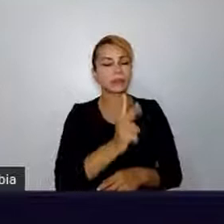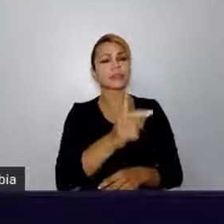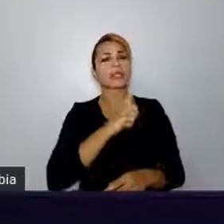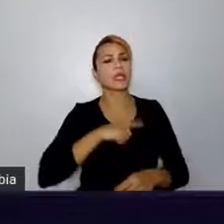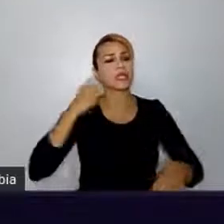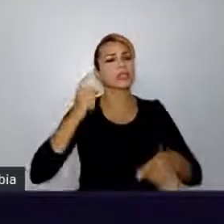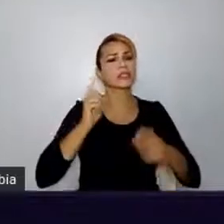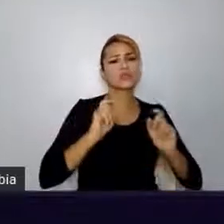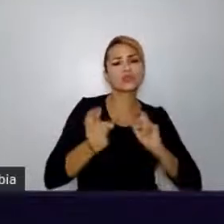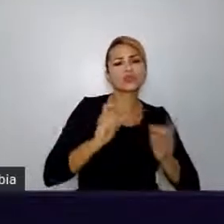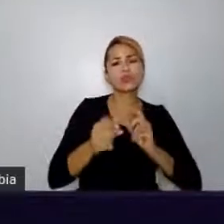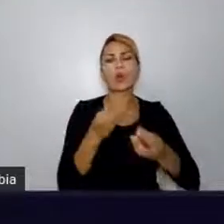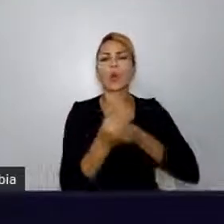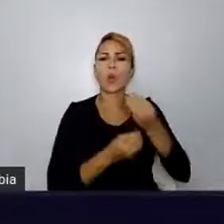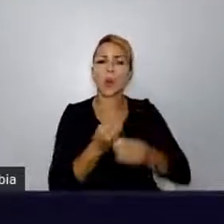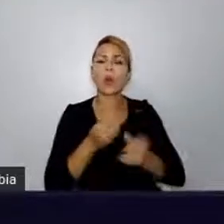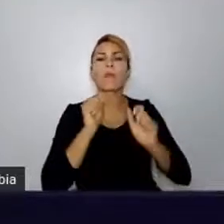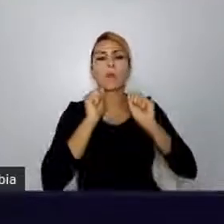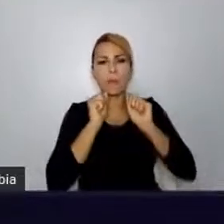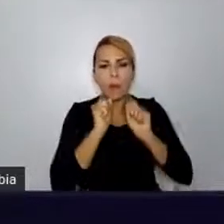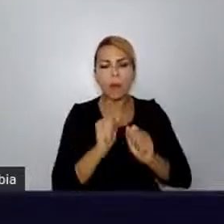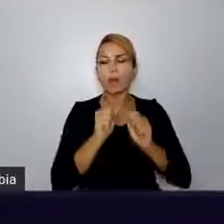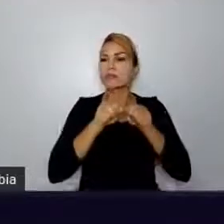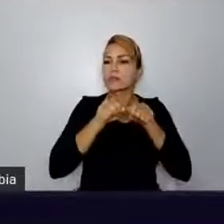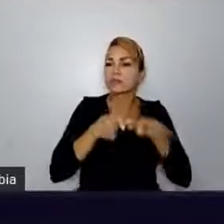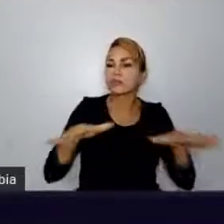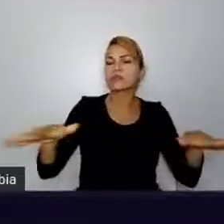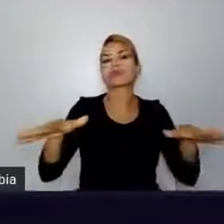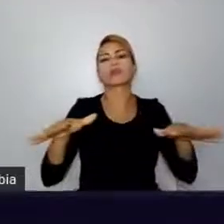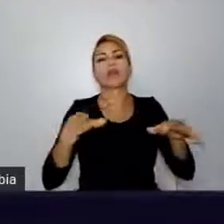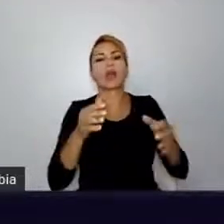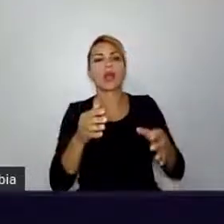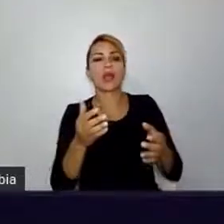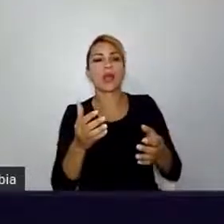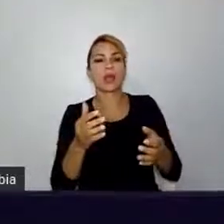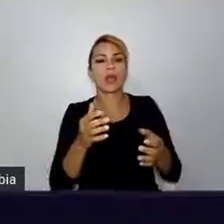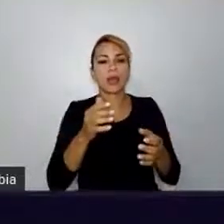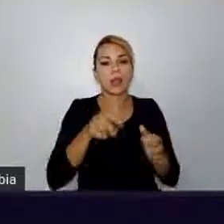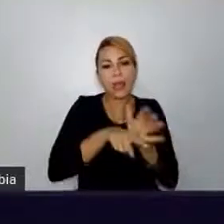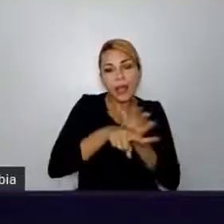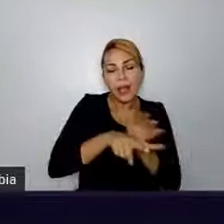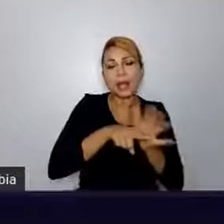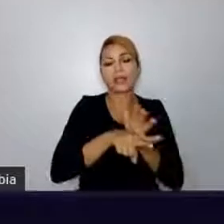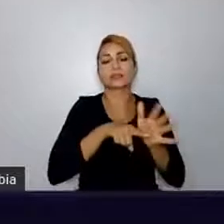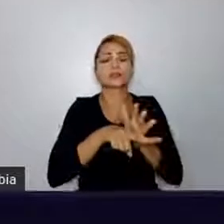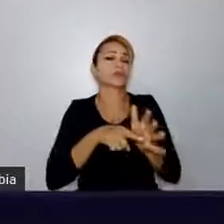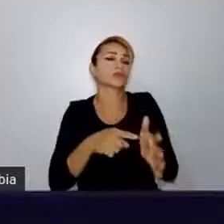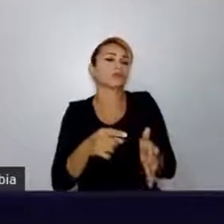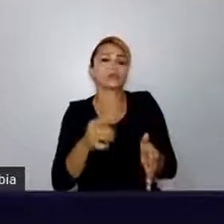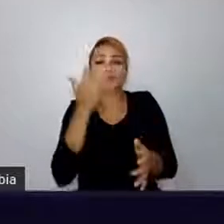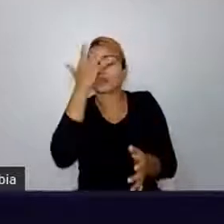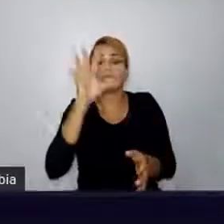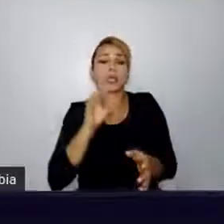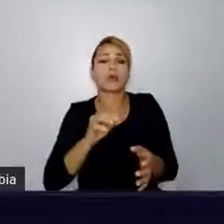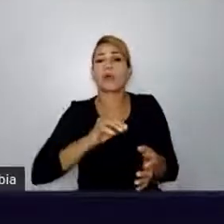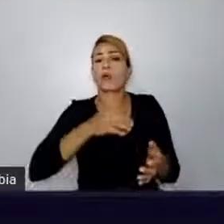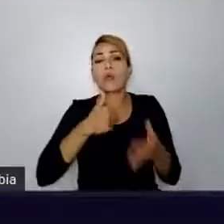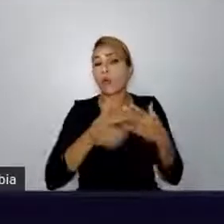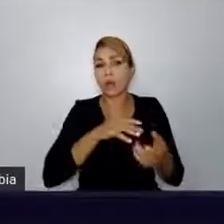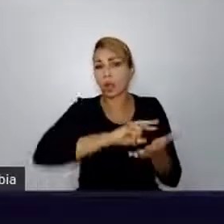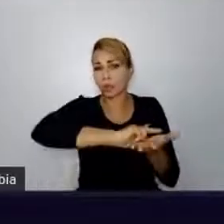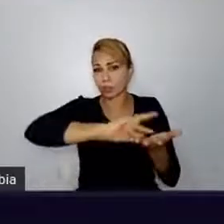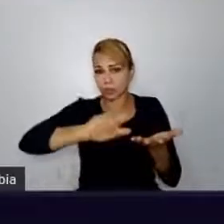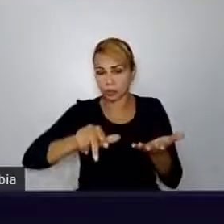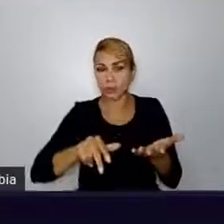pode ser replicado por outras cidades. Seja análise, seja botes, o que for. Apesar do projeto